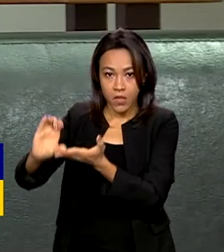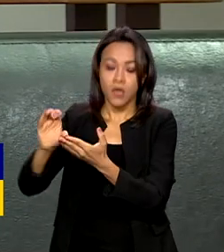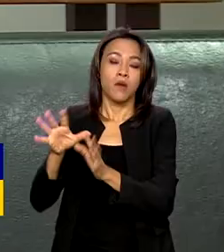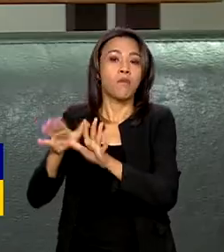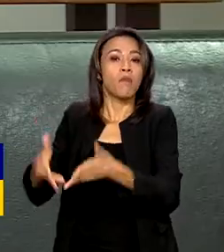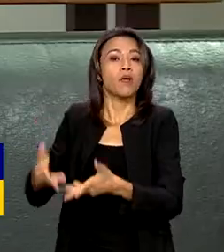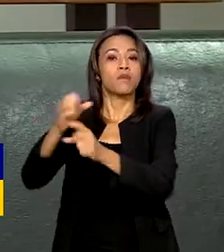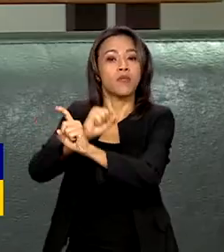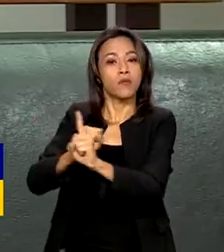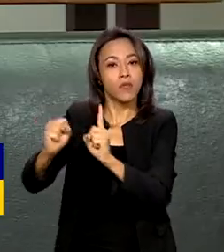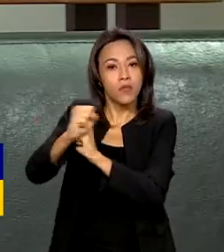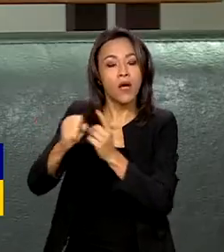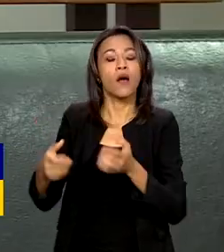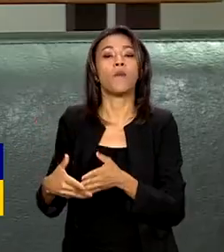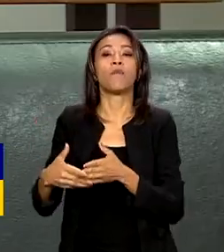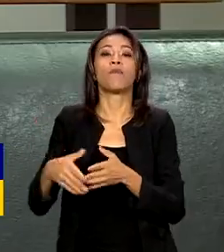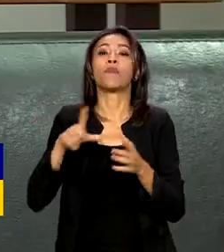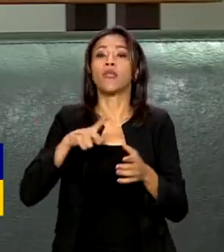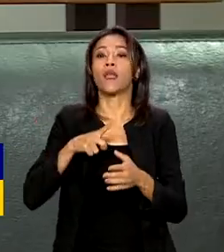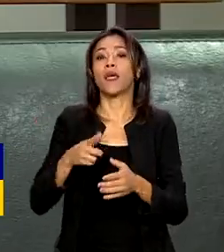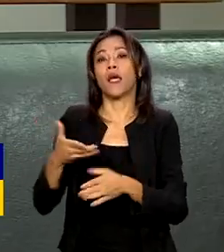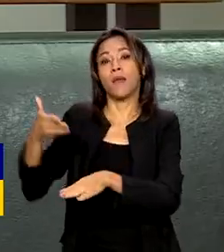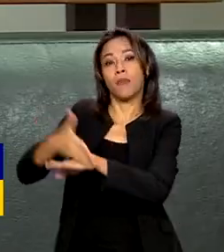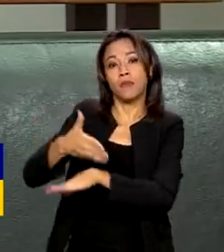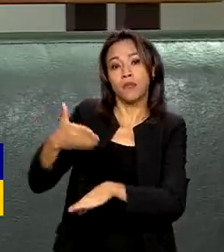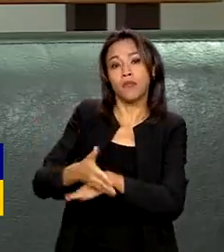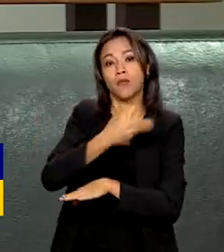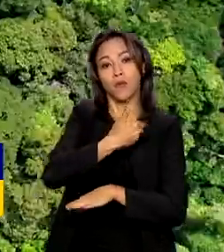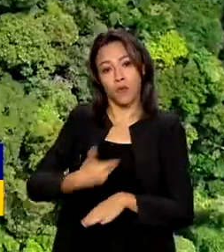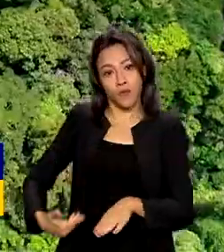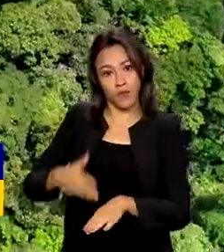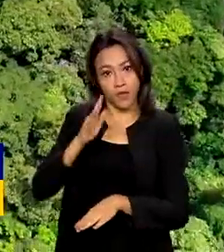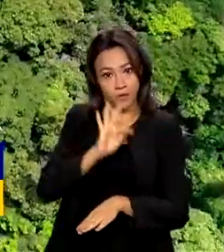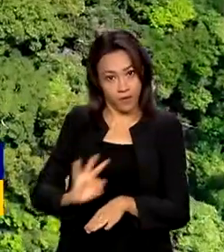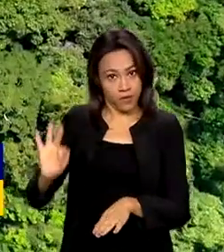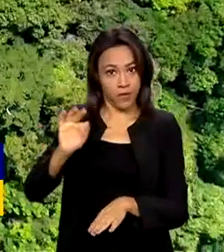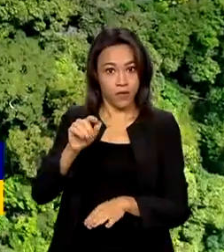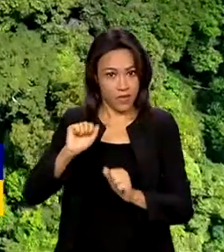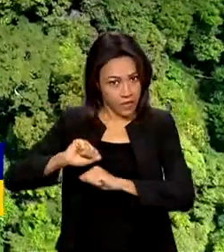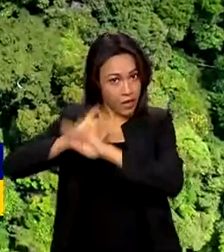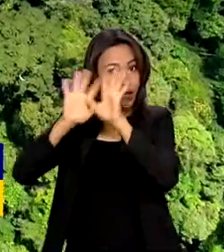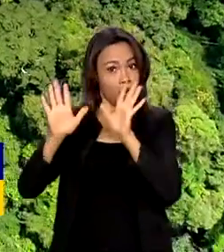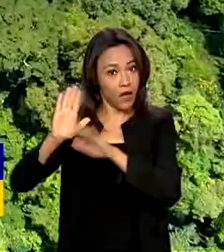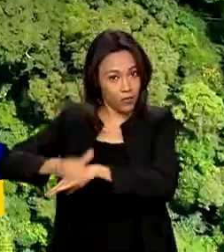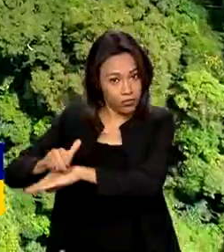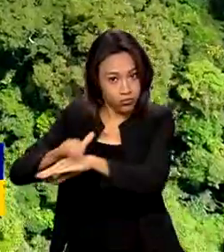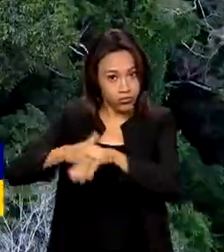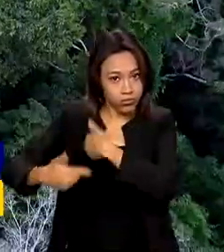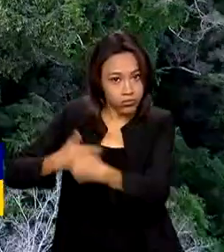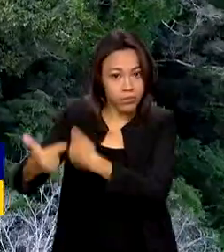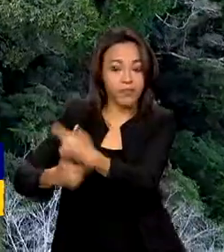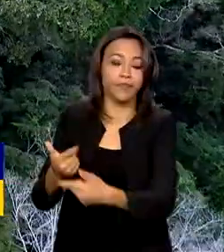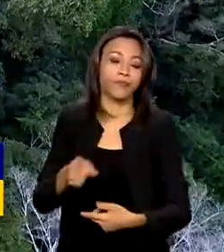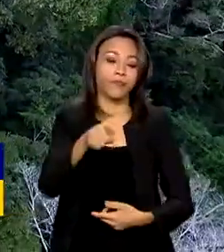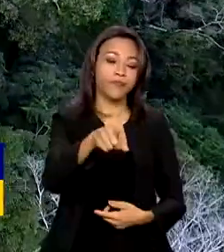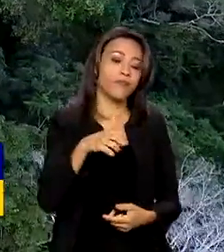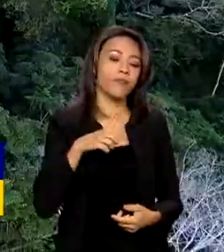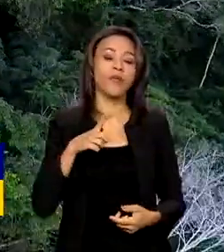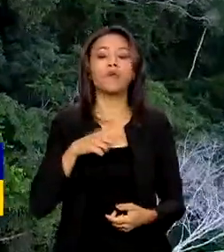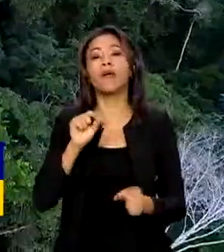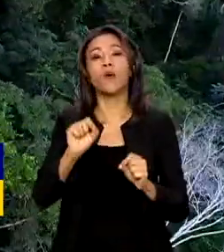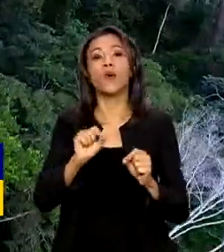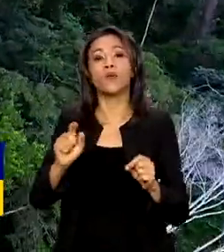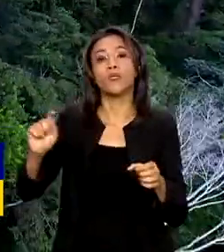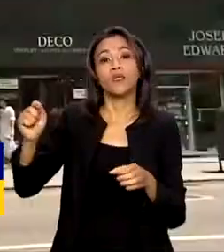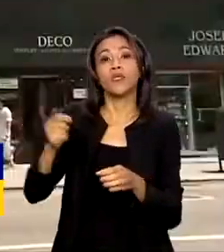que tem a participação do governo, mas que é transparente. O governo também trabalha para ampliar a base de doadores do